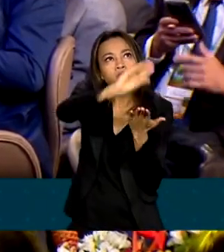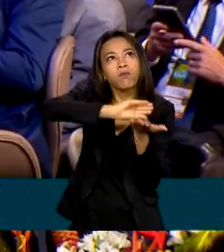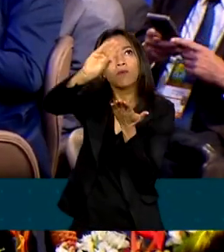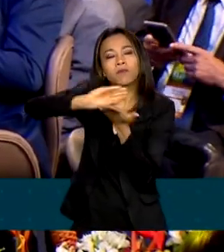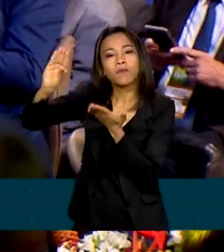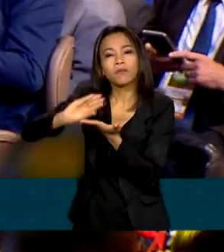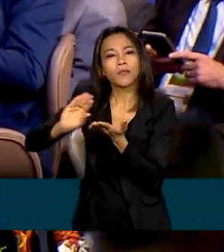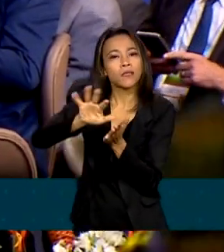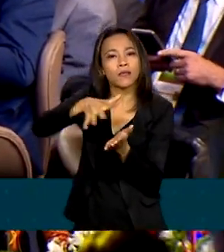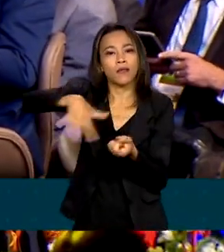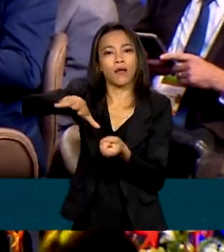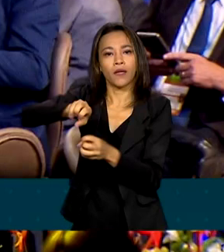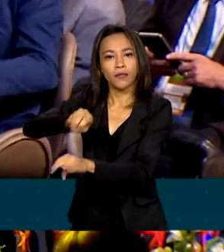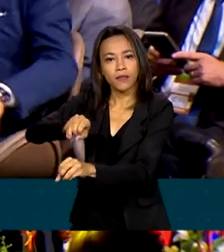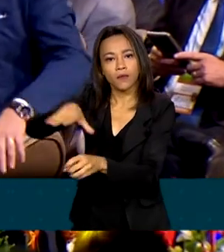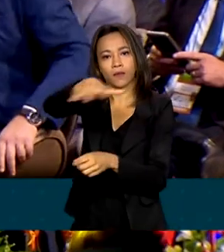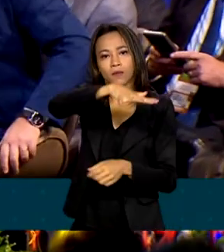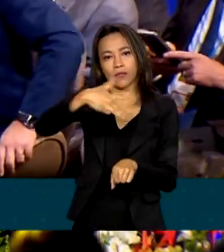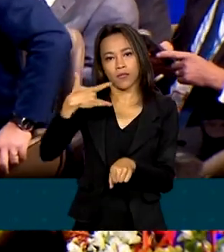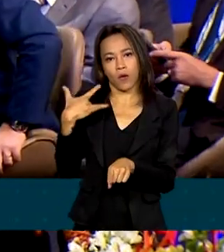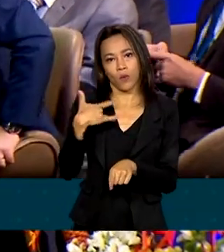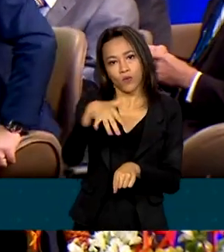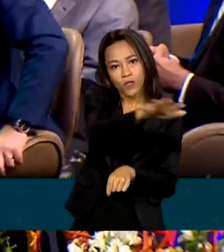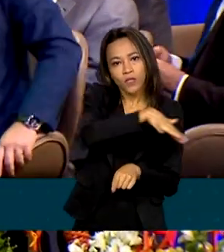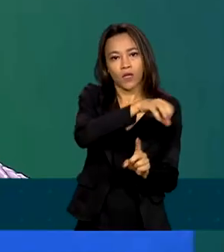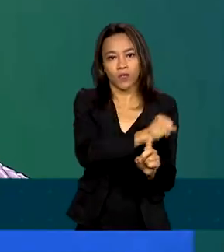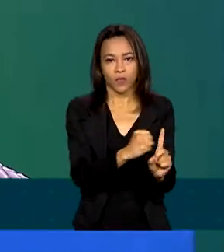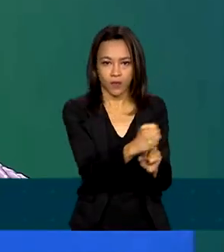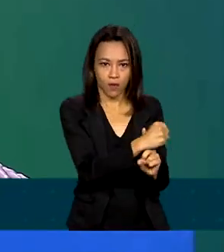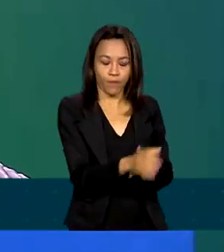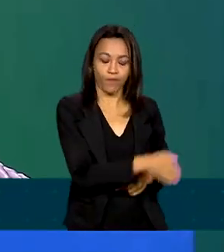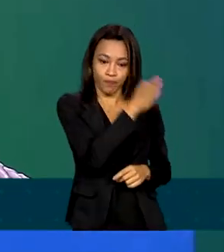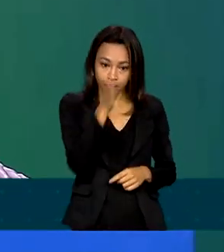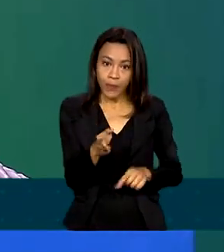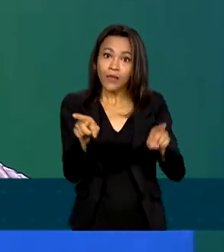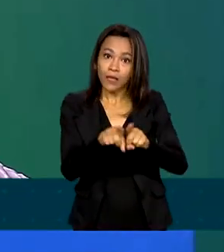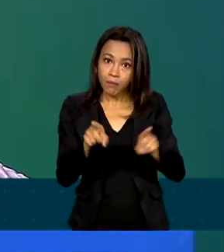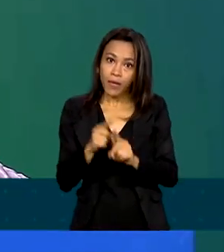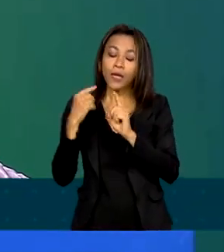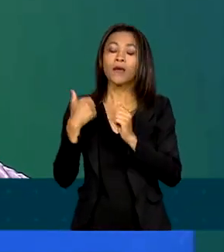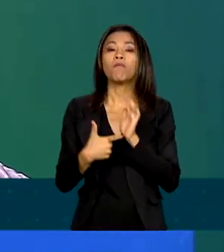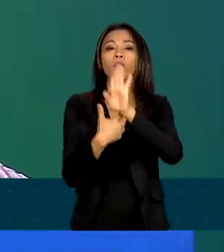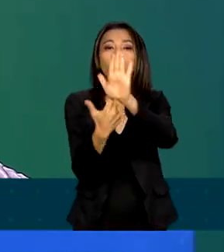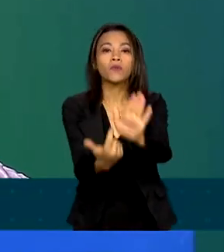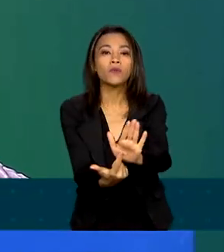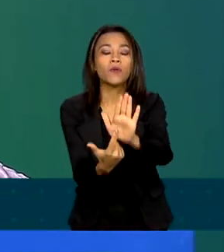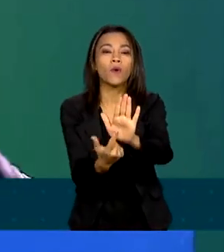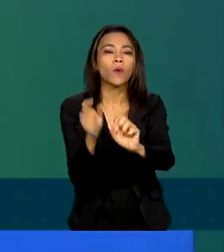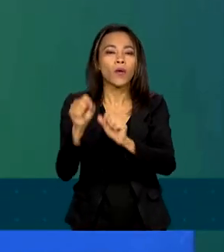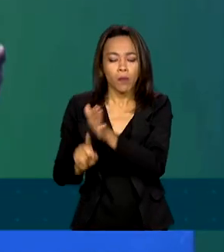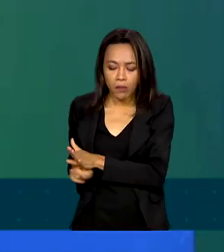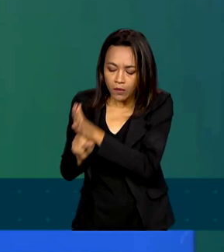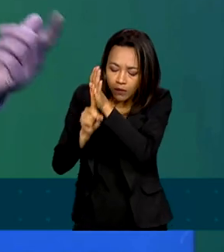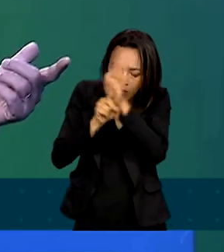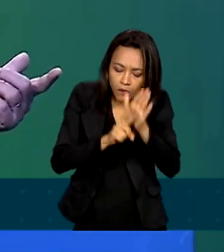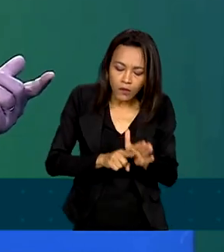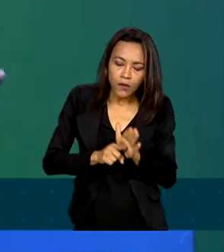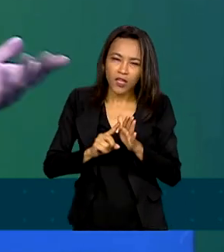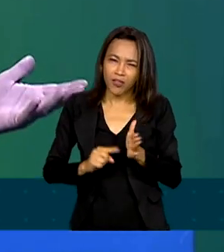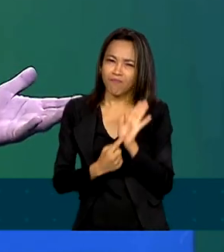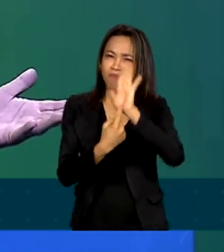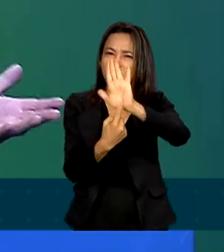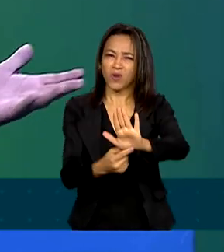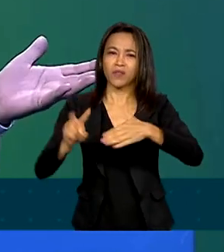áreas de educação, saúde e assistência social. Trouxe um levantamento que mostra os impactos das